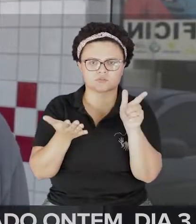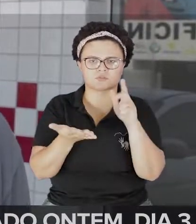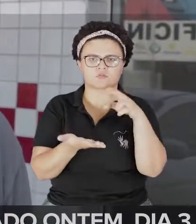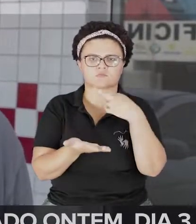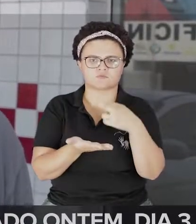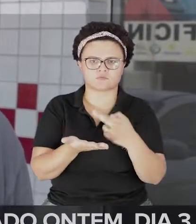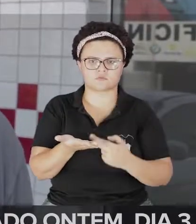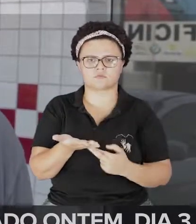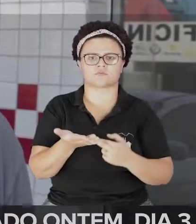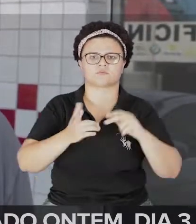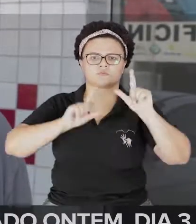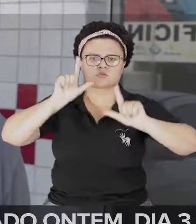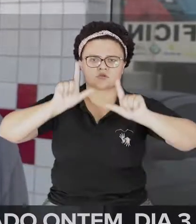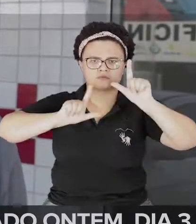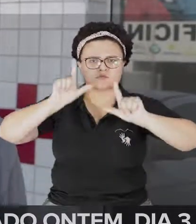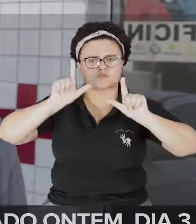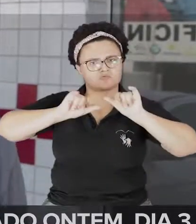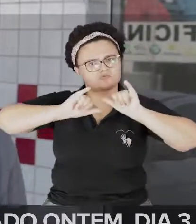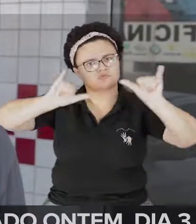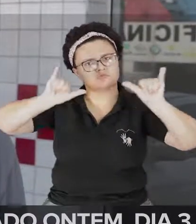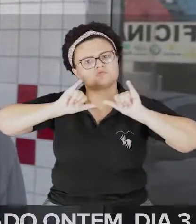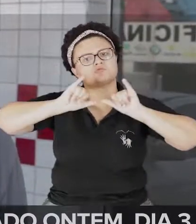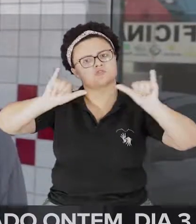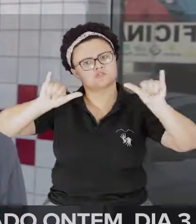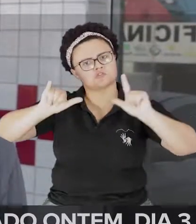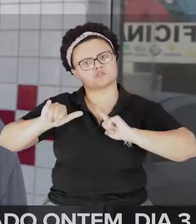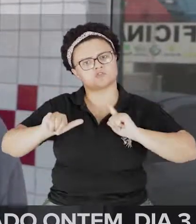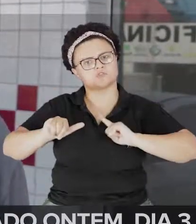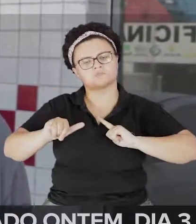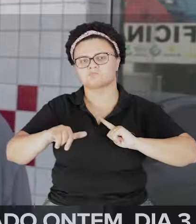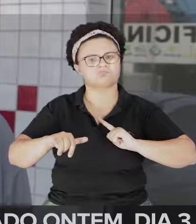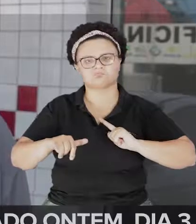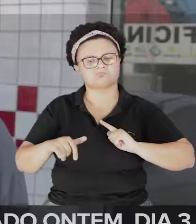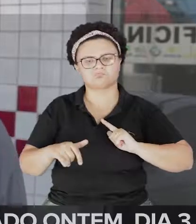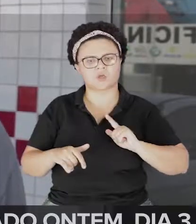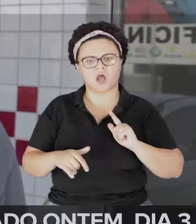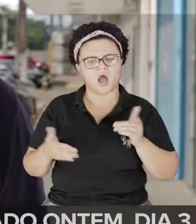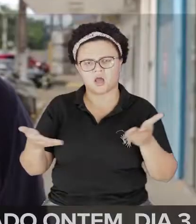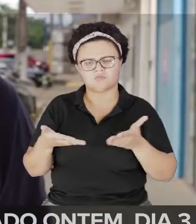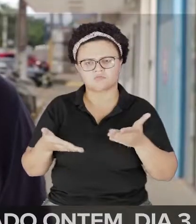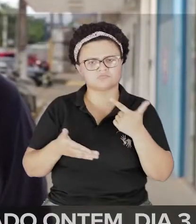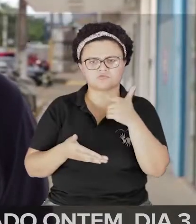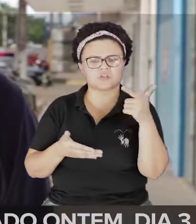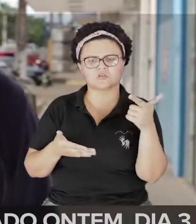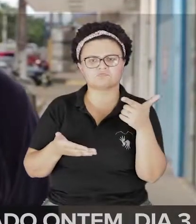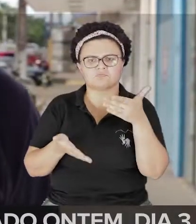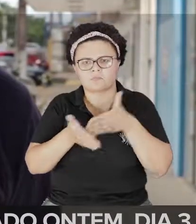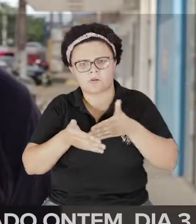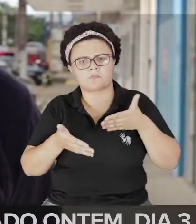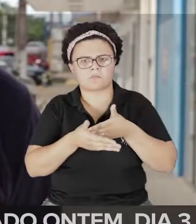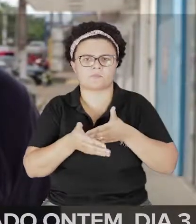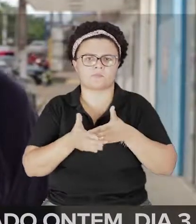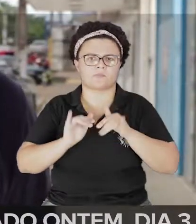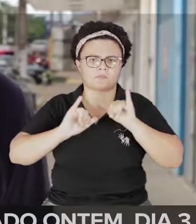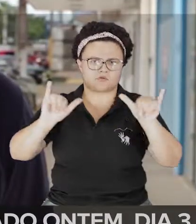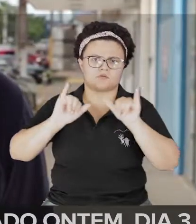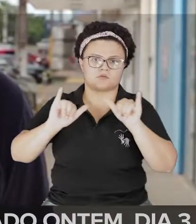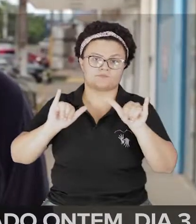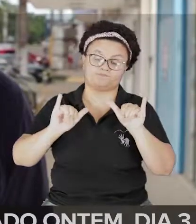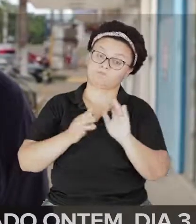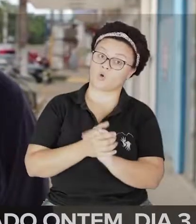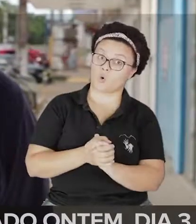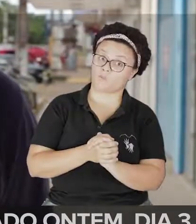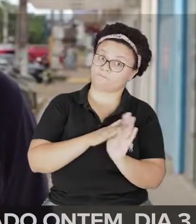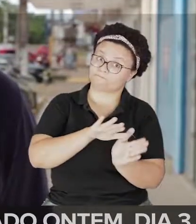notícias e tudo mais. Penso que não existe nenhuma restrição quanto a isso. Olha, no Brasil ela é parcial,